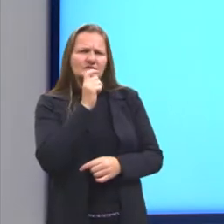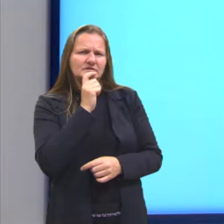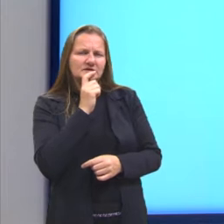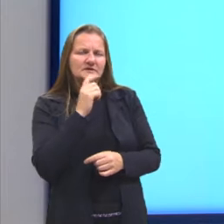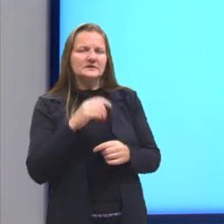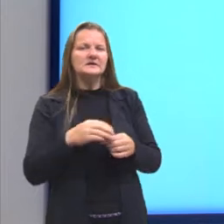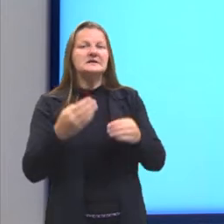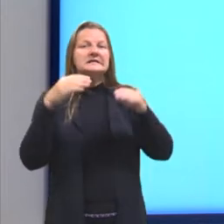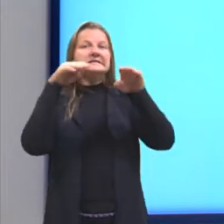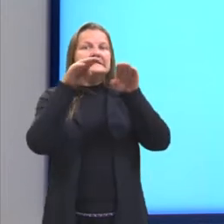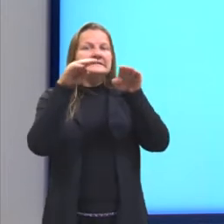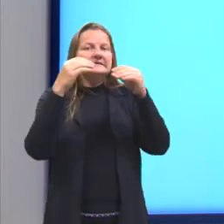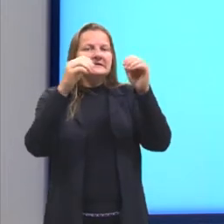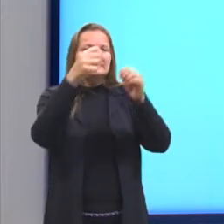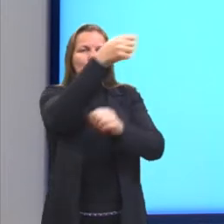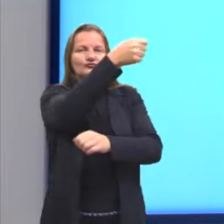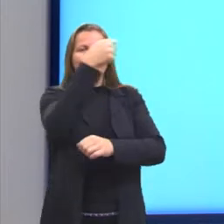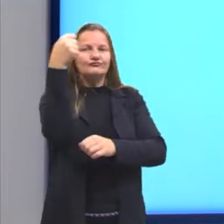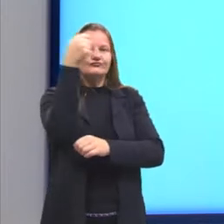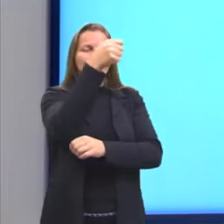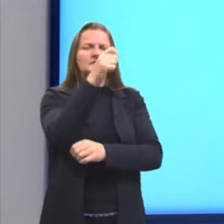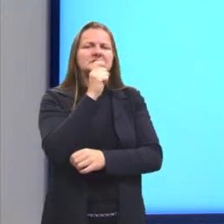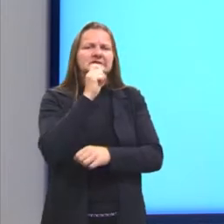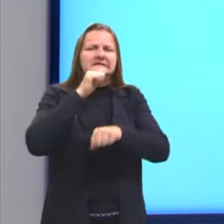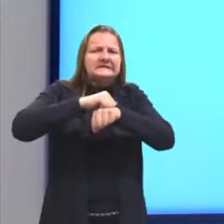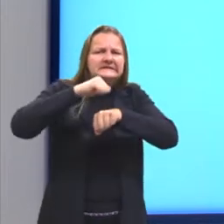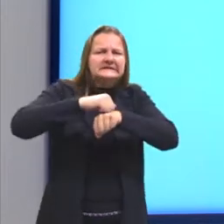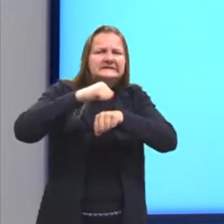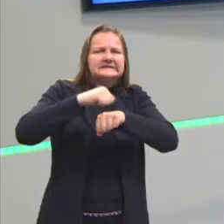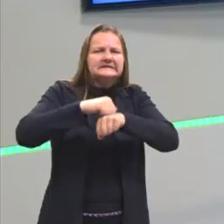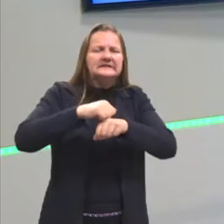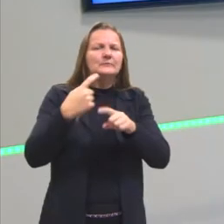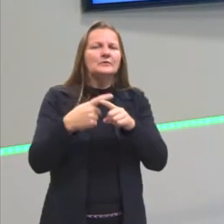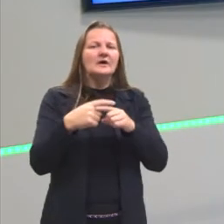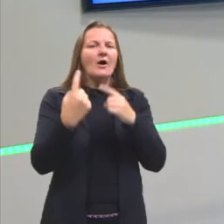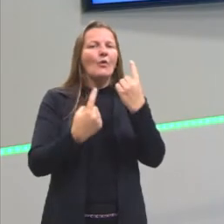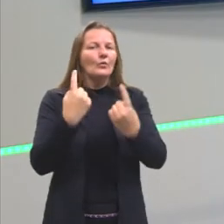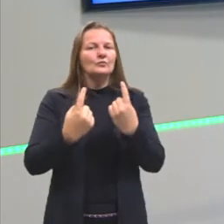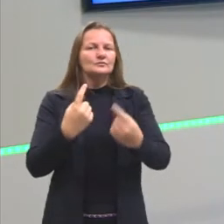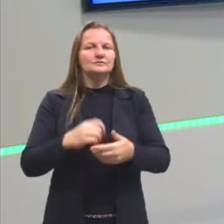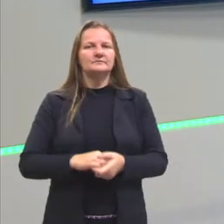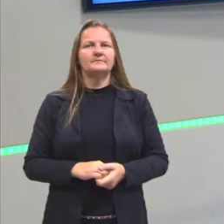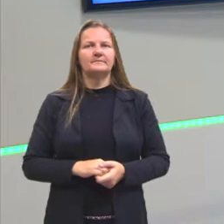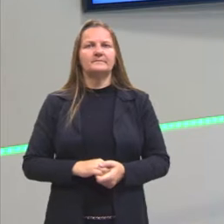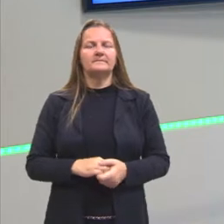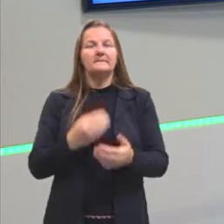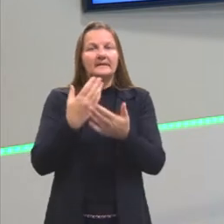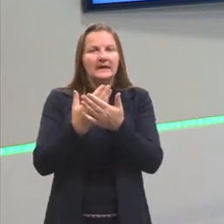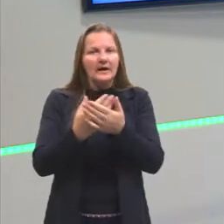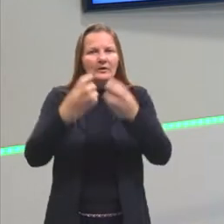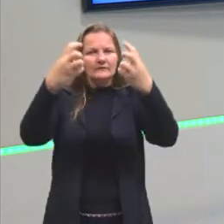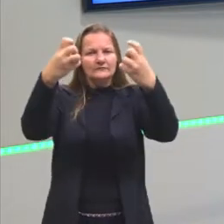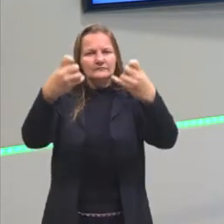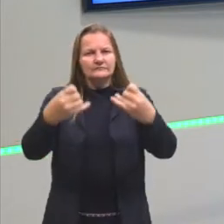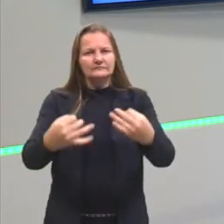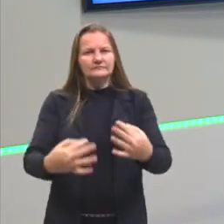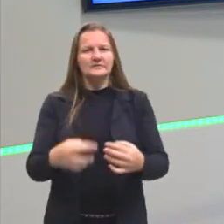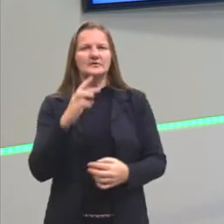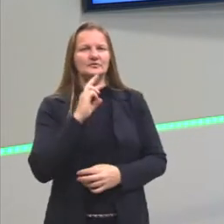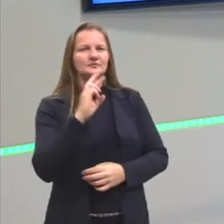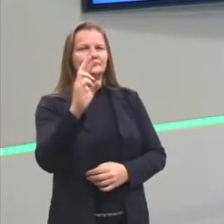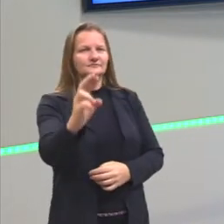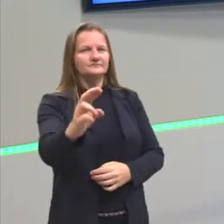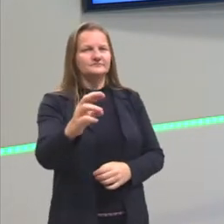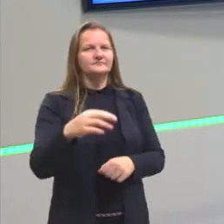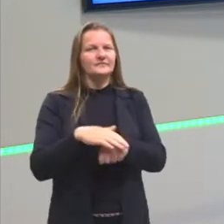no congelador? Por que que a gente passa da geladeira para o congelador, em alguns casos? Ao decorrer da aula, eu vou responder para